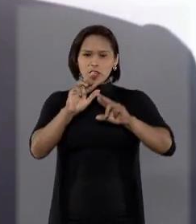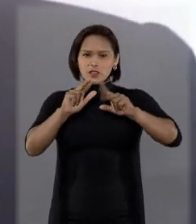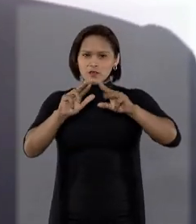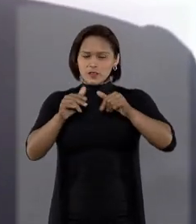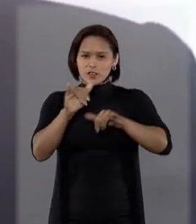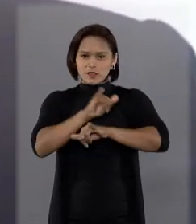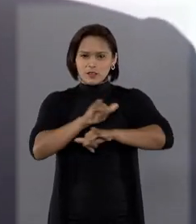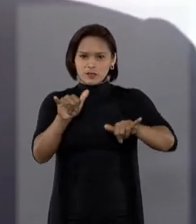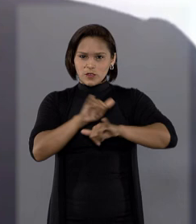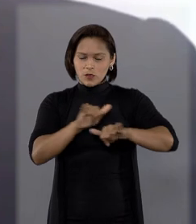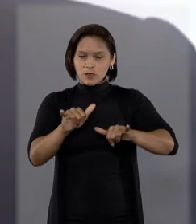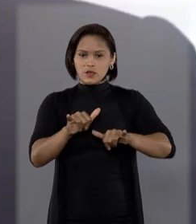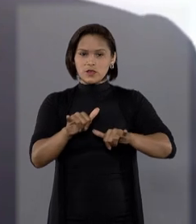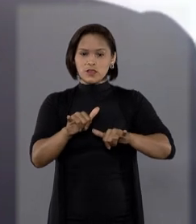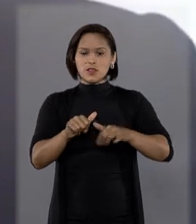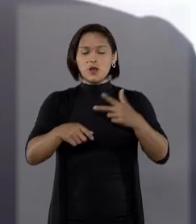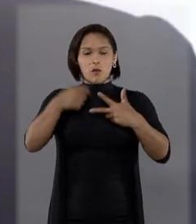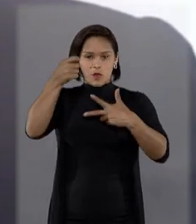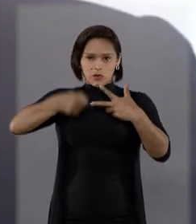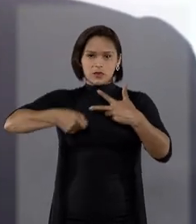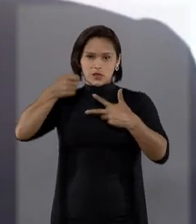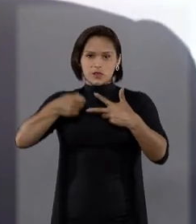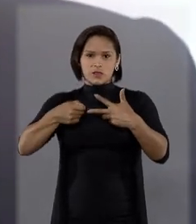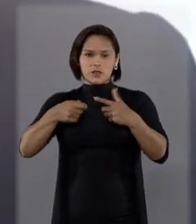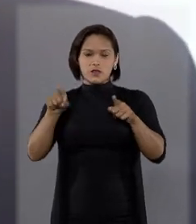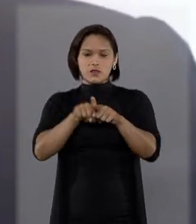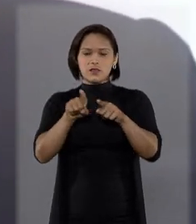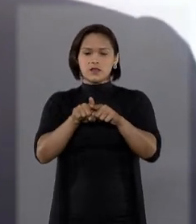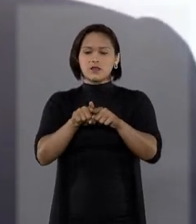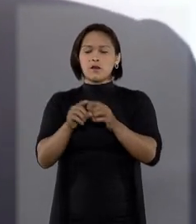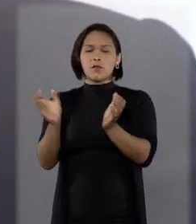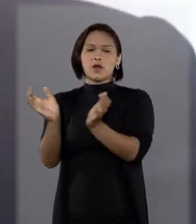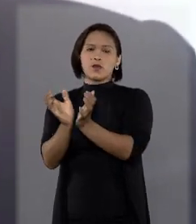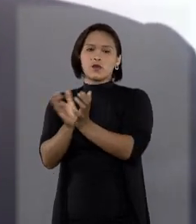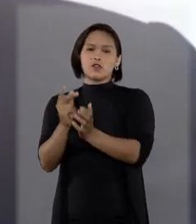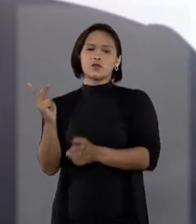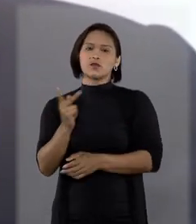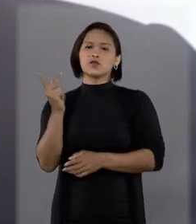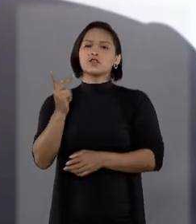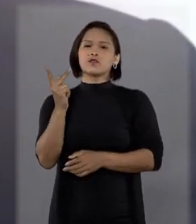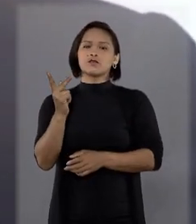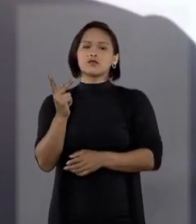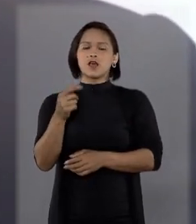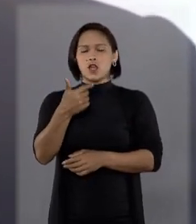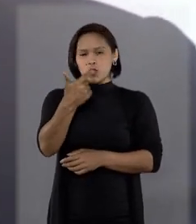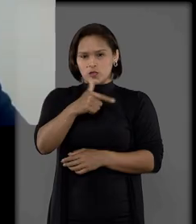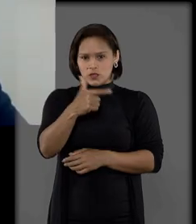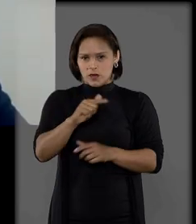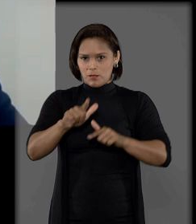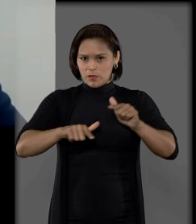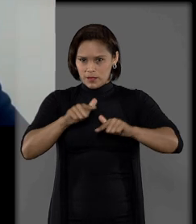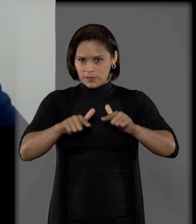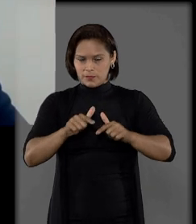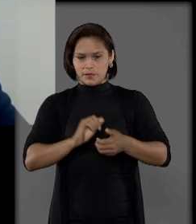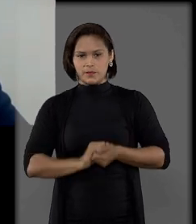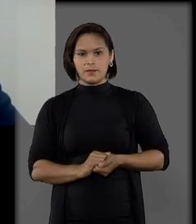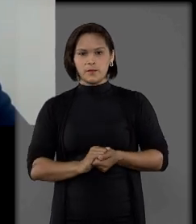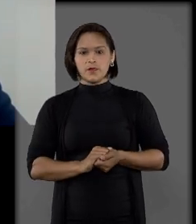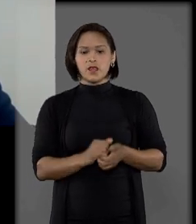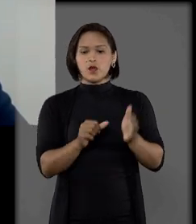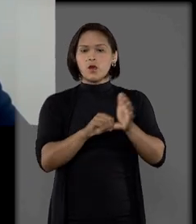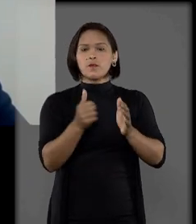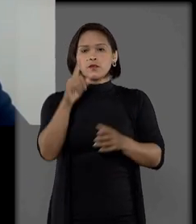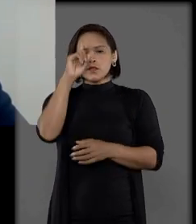informações entre o Poder Judiciário e os agentes da cadeia de valor do setor de seguro. O primeiro dia do